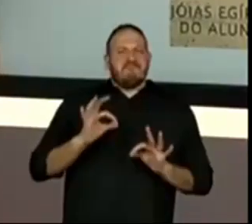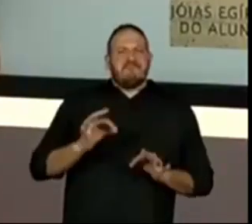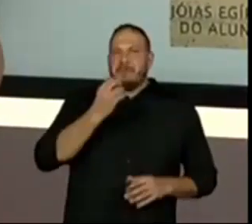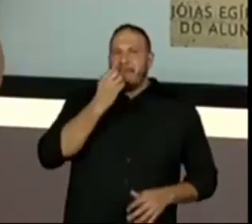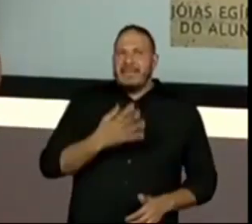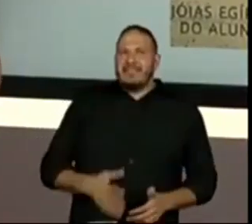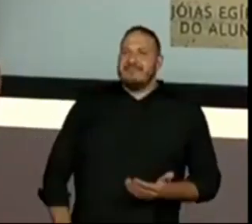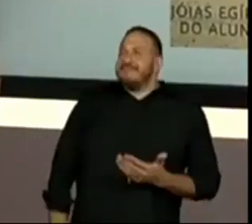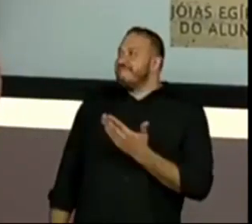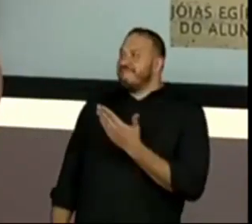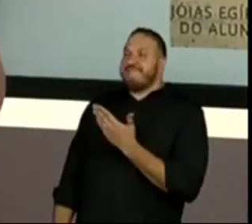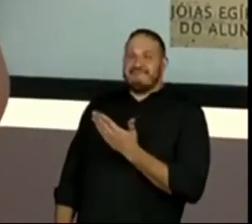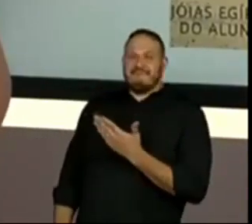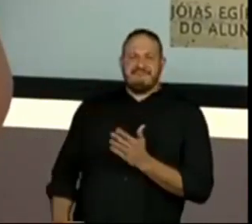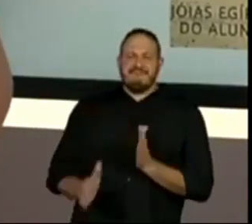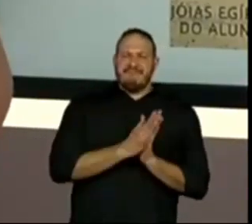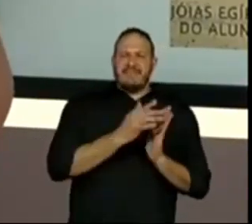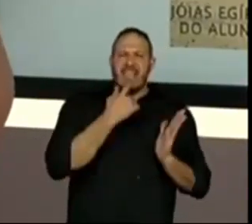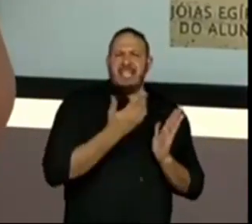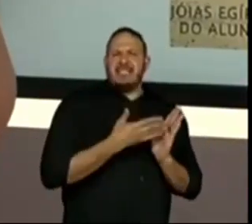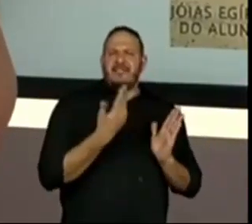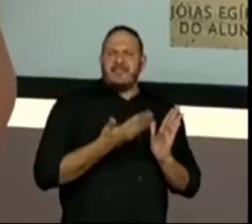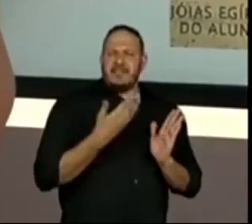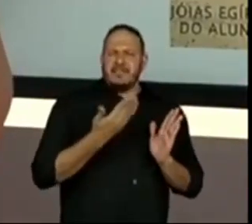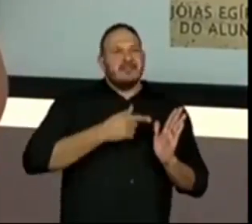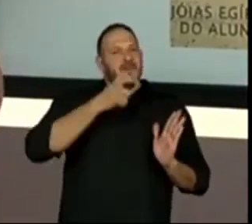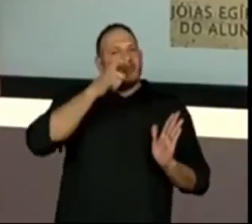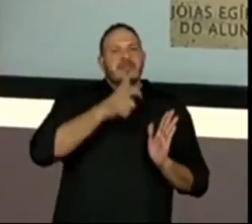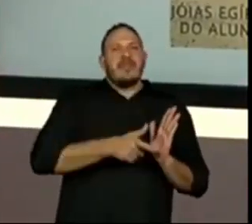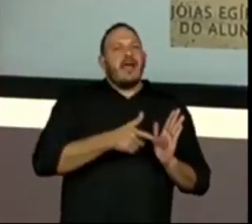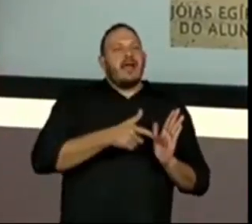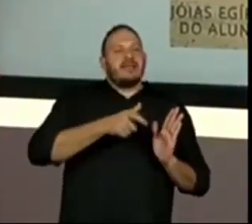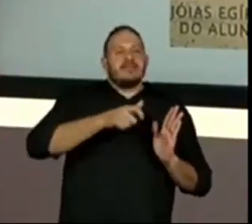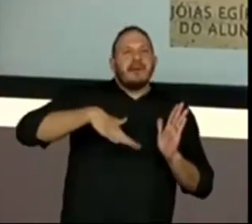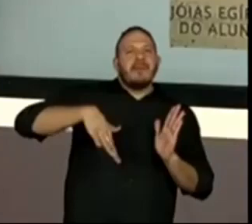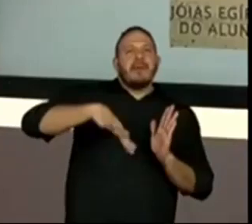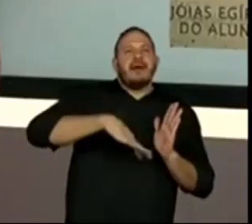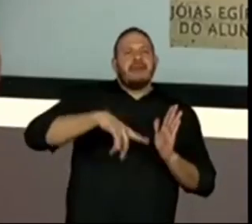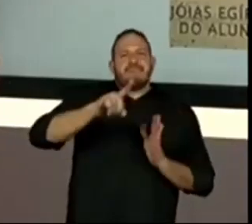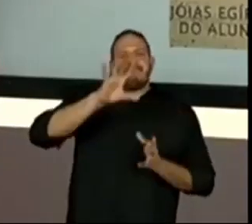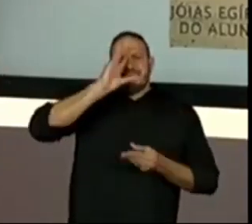a revista completíssimo as curiosidades do Você Sabia?